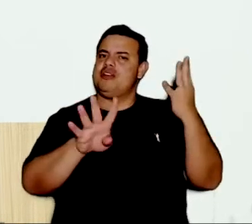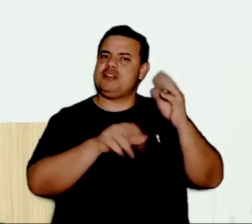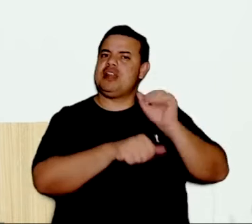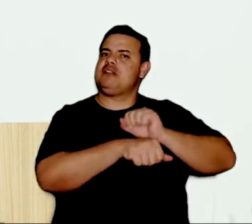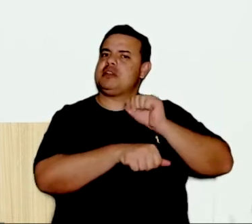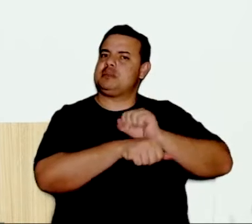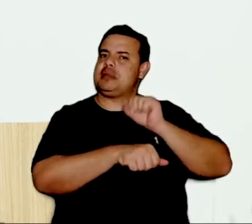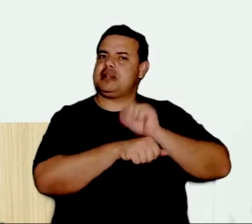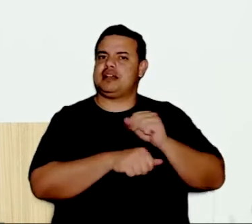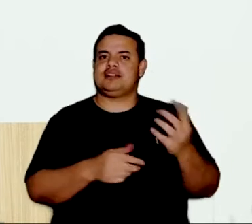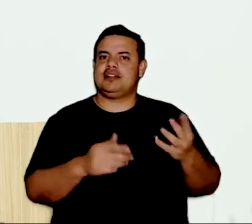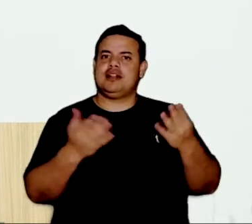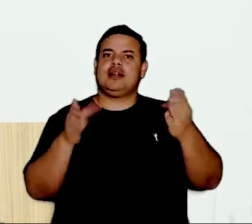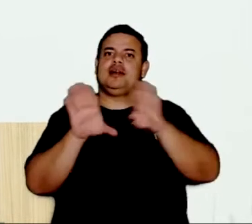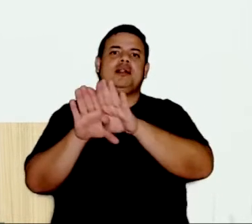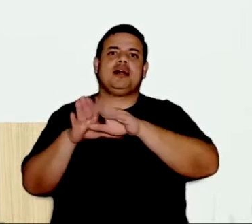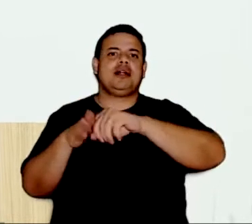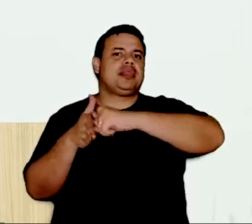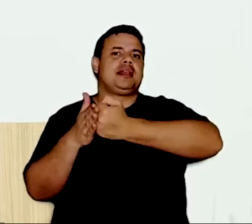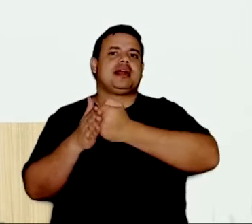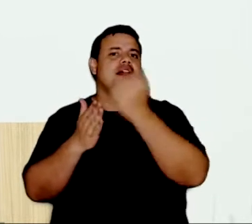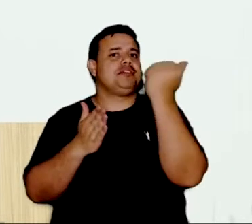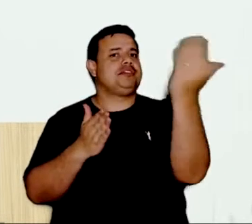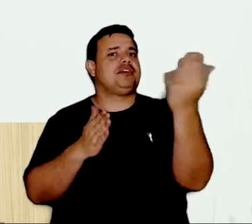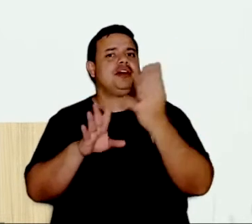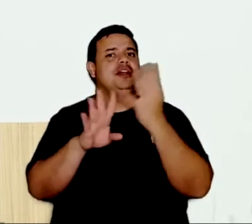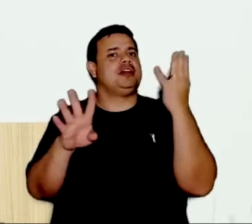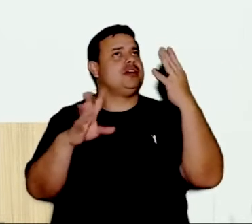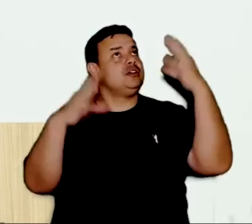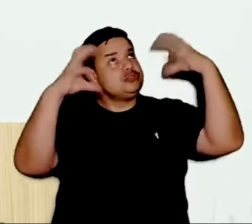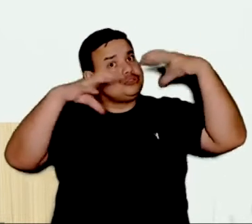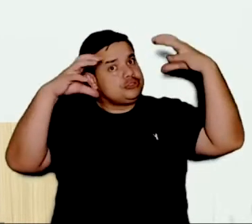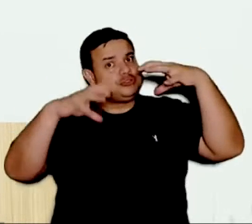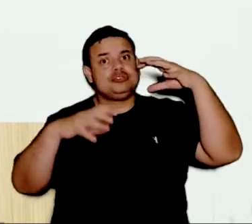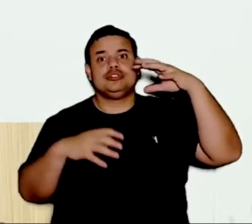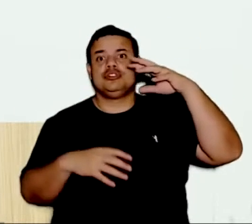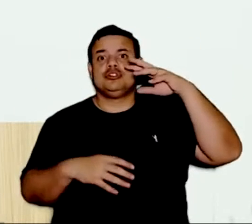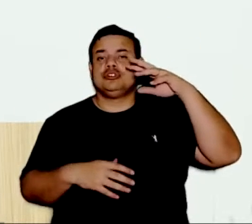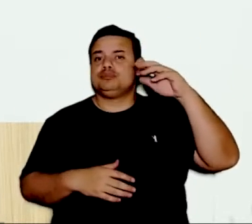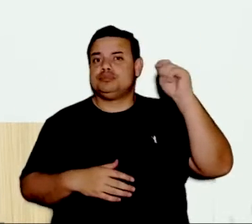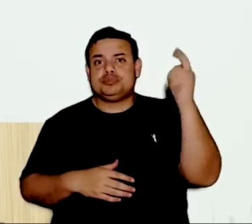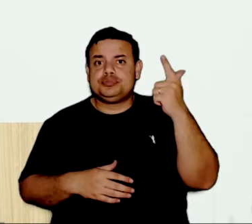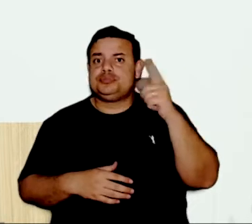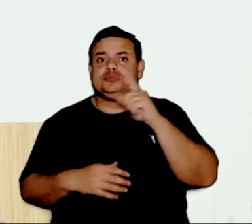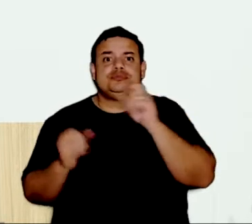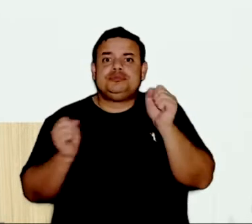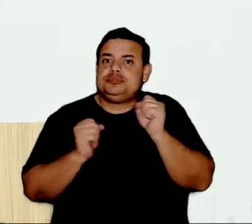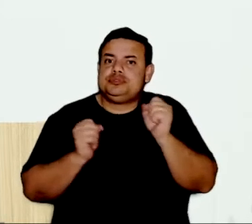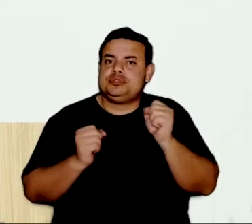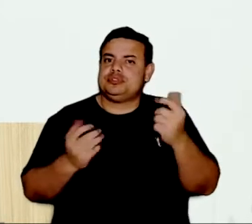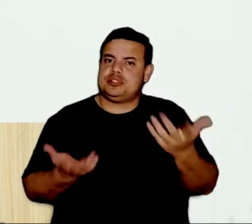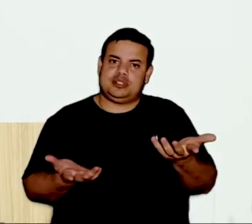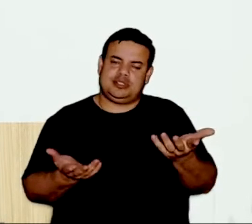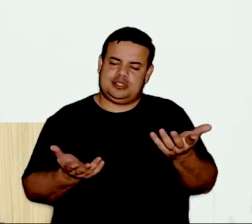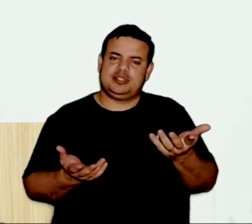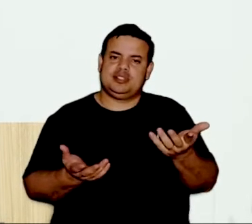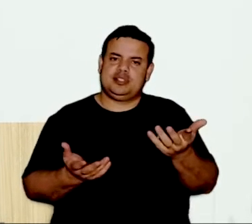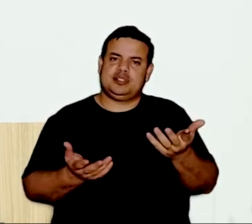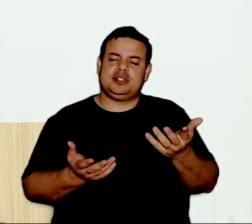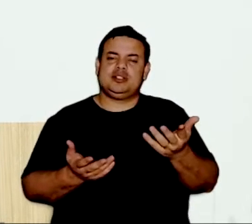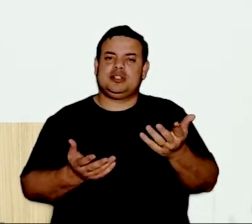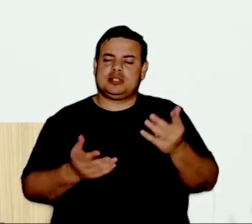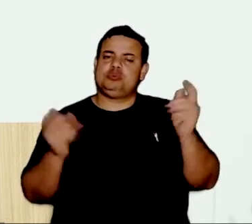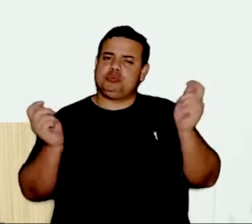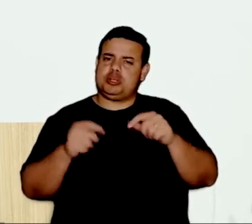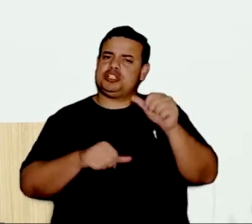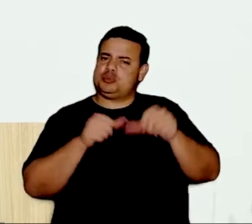trancado e as pessoas ficam para o lado de fora. Não importa se está chovendo, se está frio, ou... Enfim. Eu acredito que daria para mudar de uma forma bem